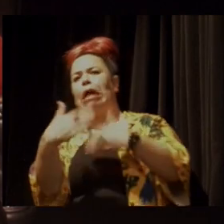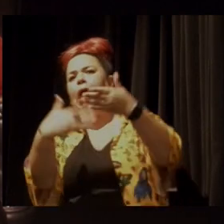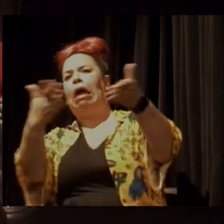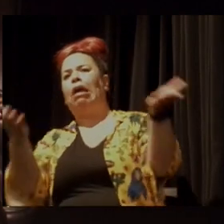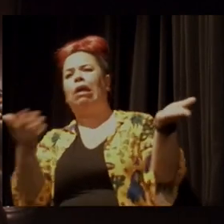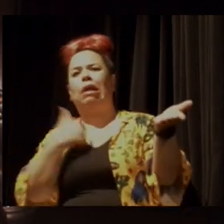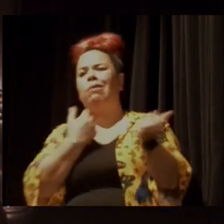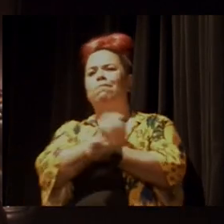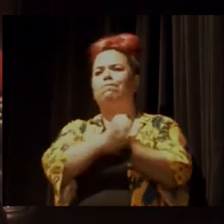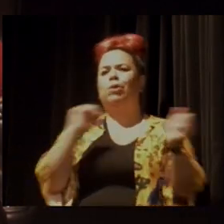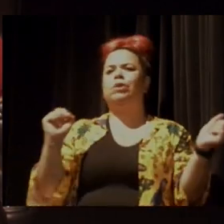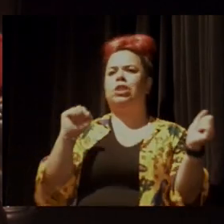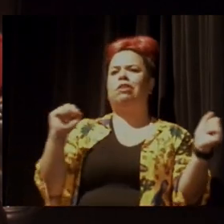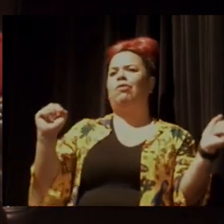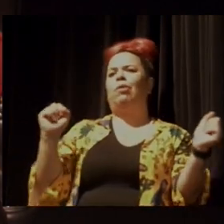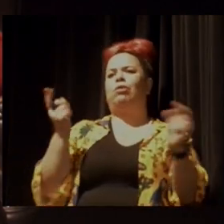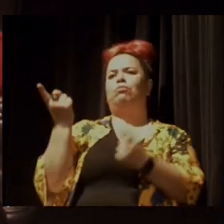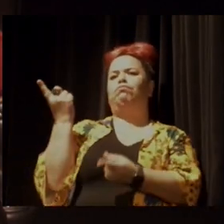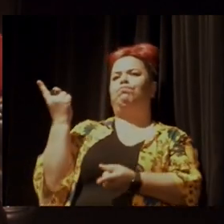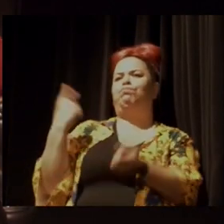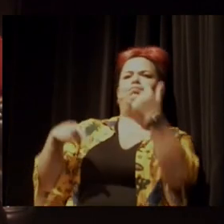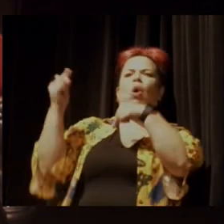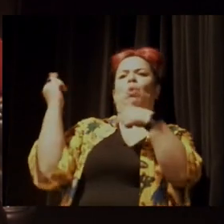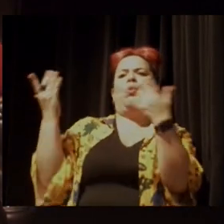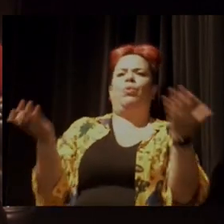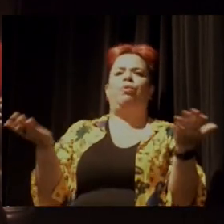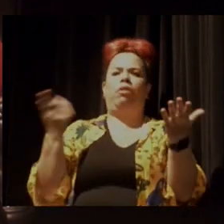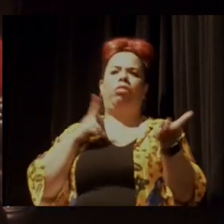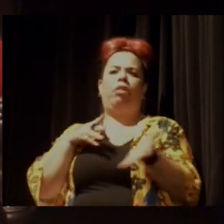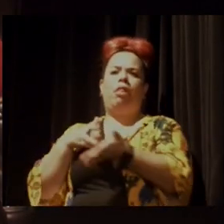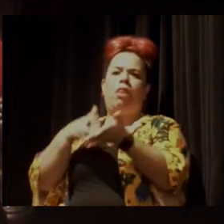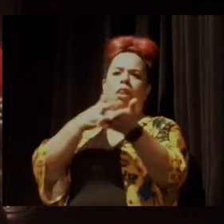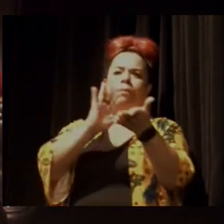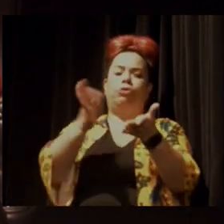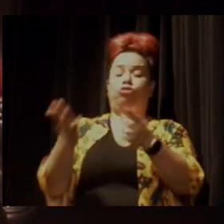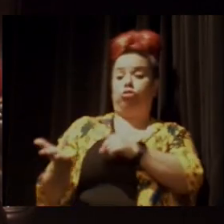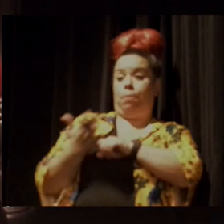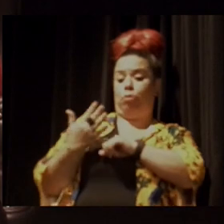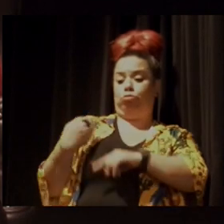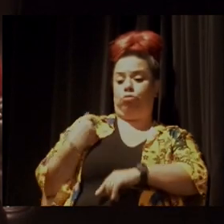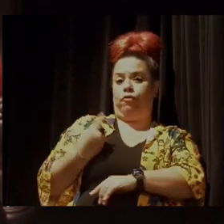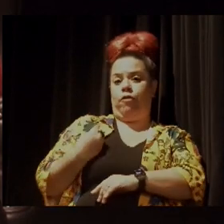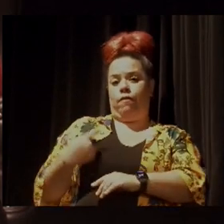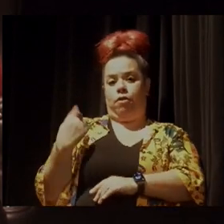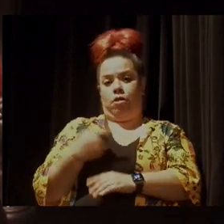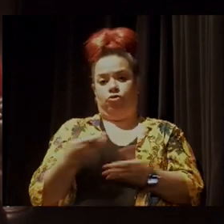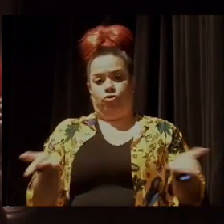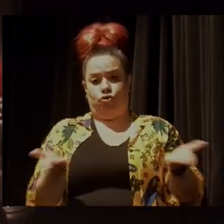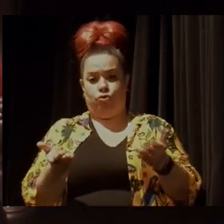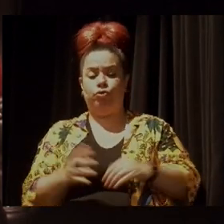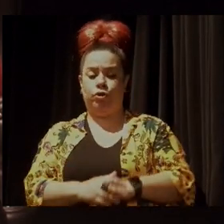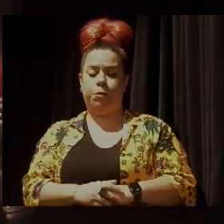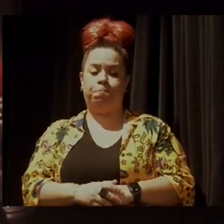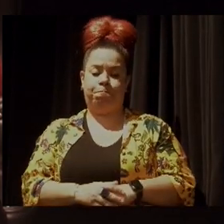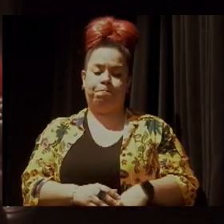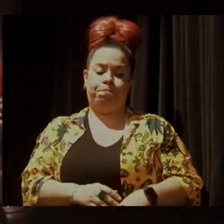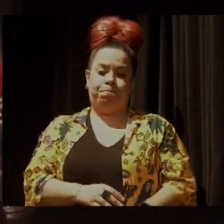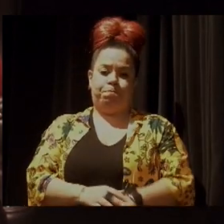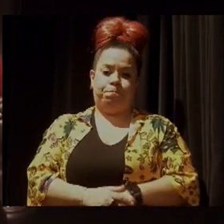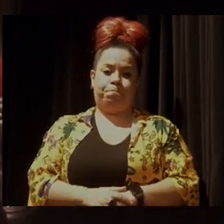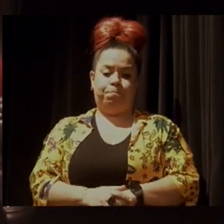impossível superar os limites do que a gente está vivendo no planeta, no geral.